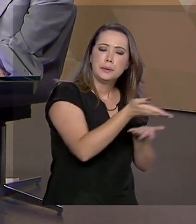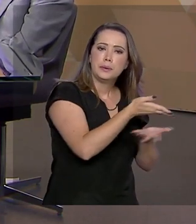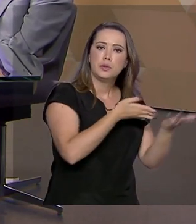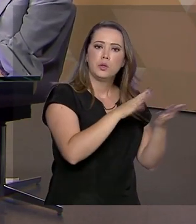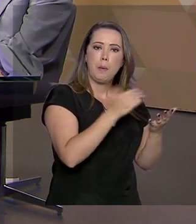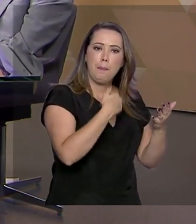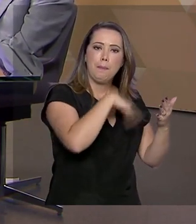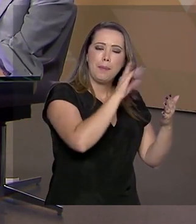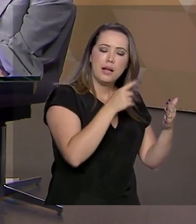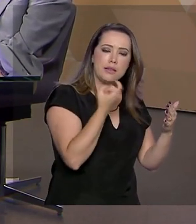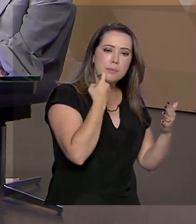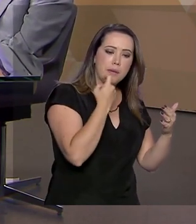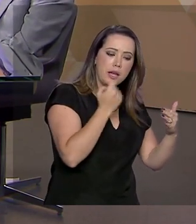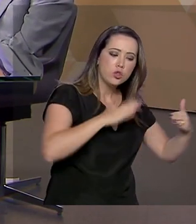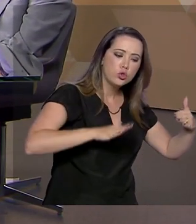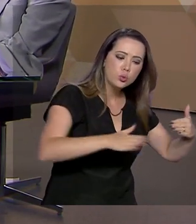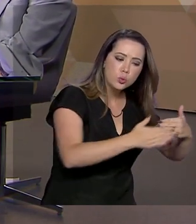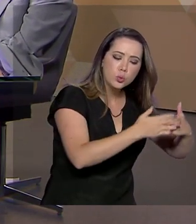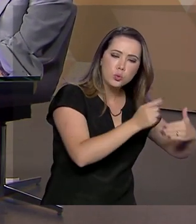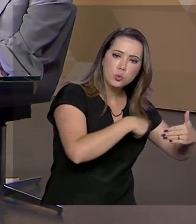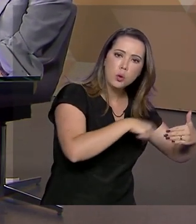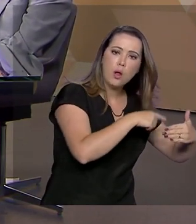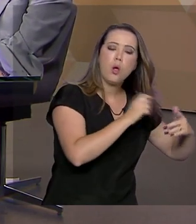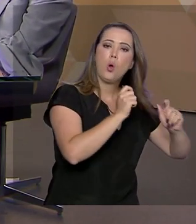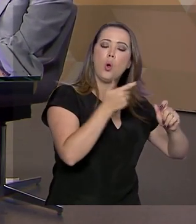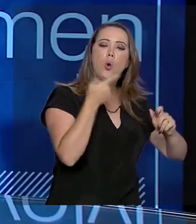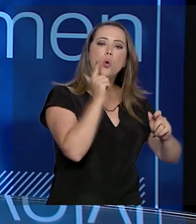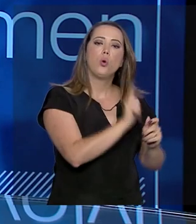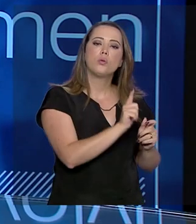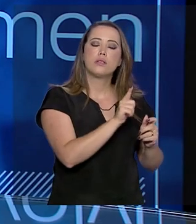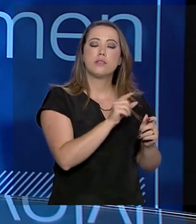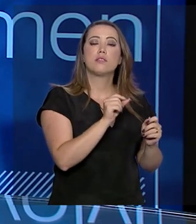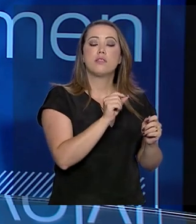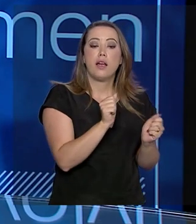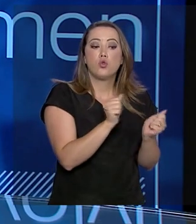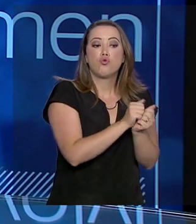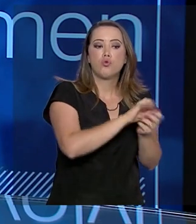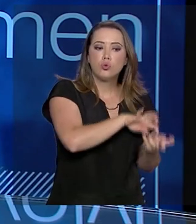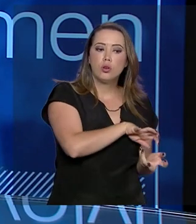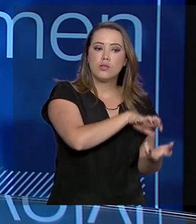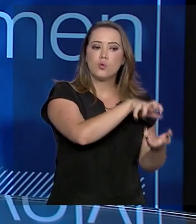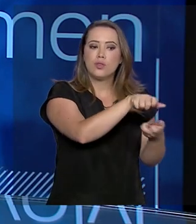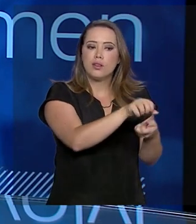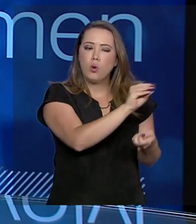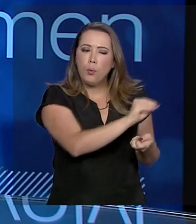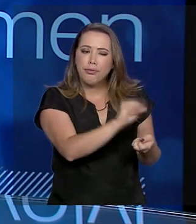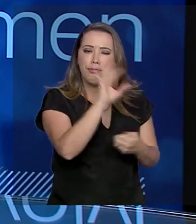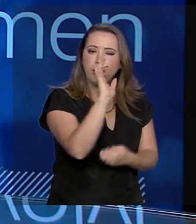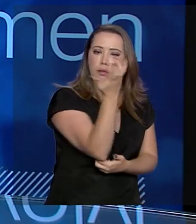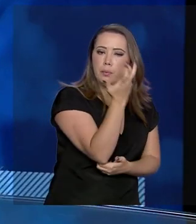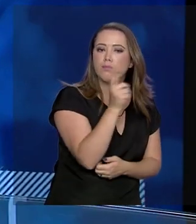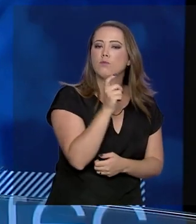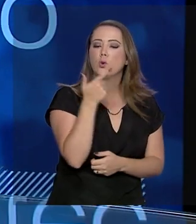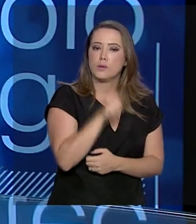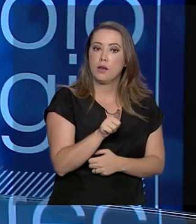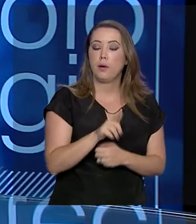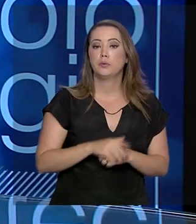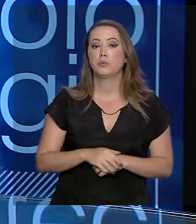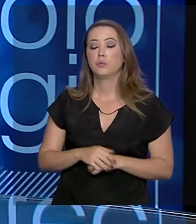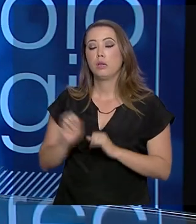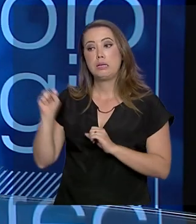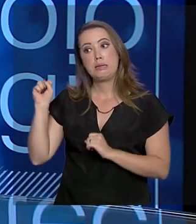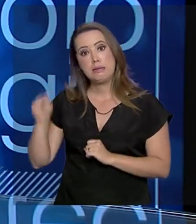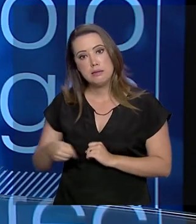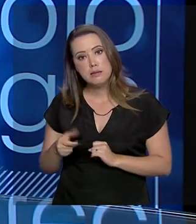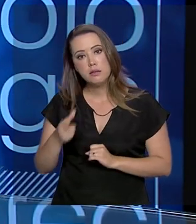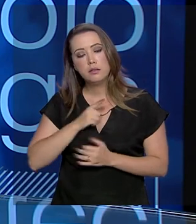coisas ainda mantendo a sustentabilidade? Sem dúvida nenhuma. Nós temos algumas modalidades de pesca que já são controladas,